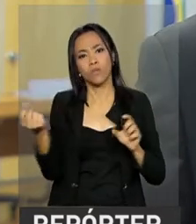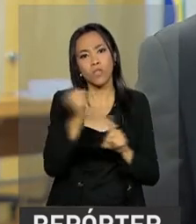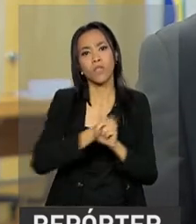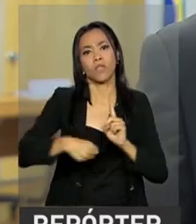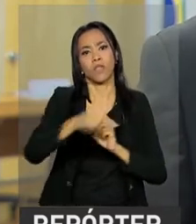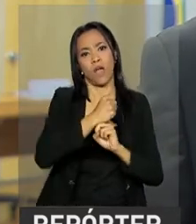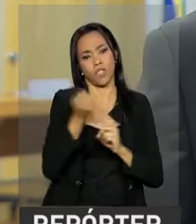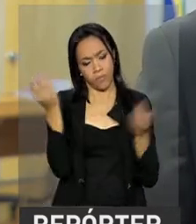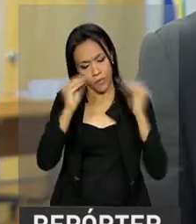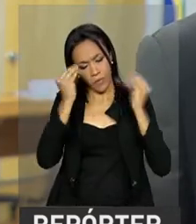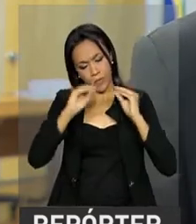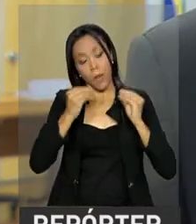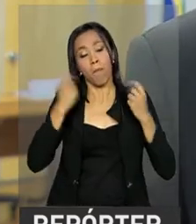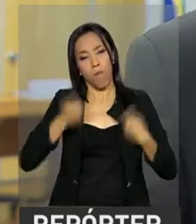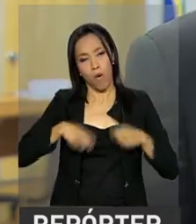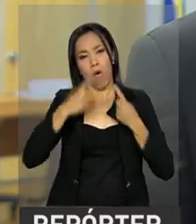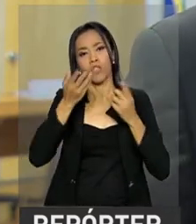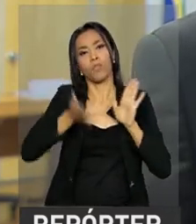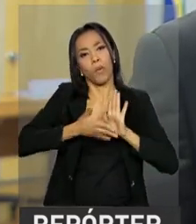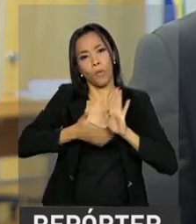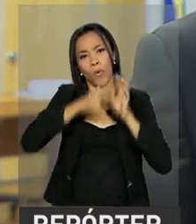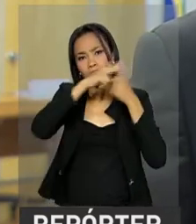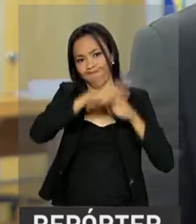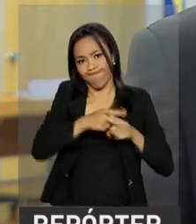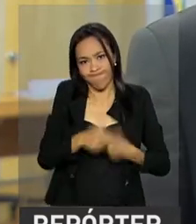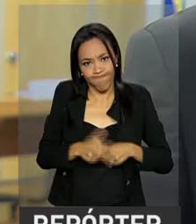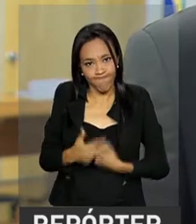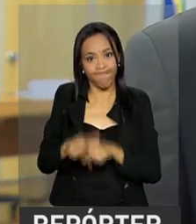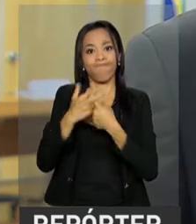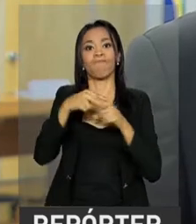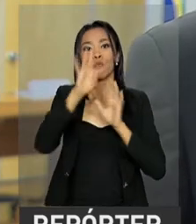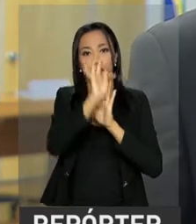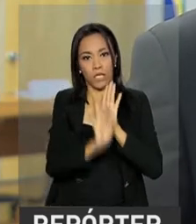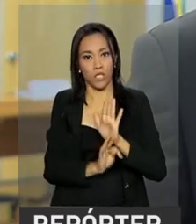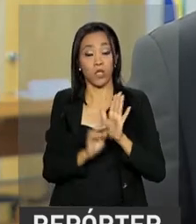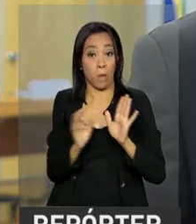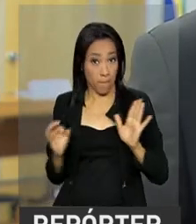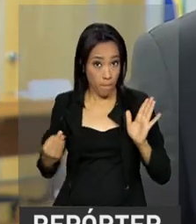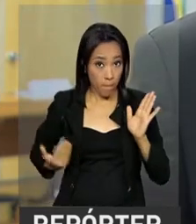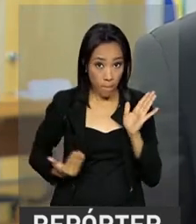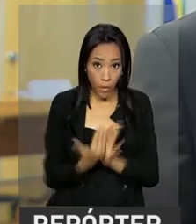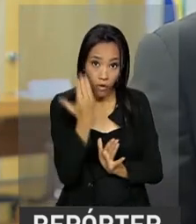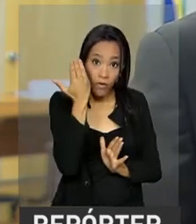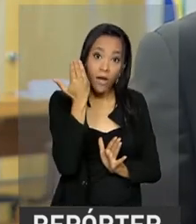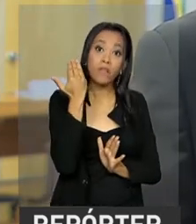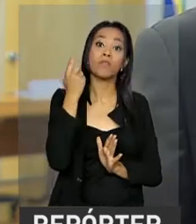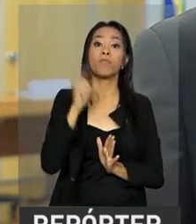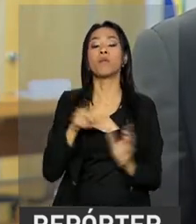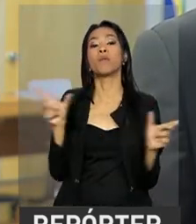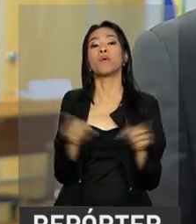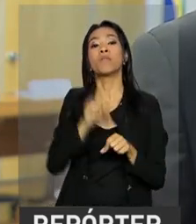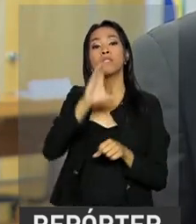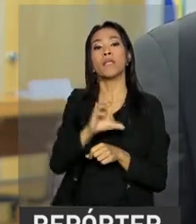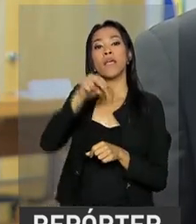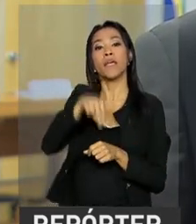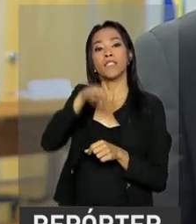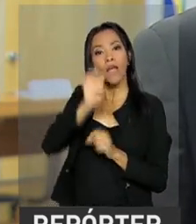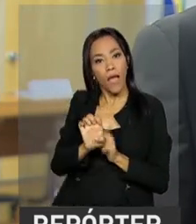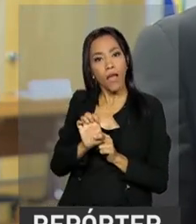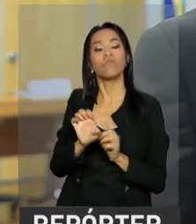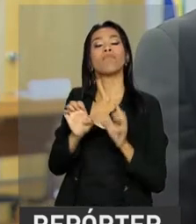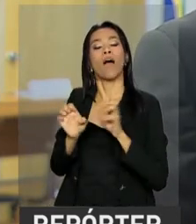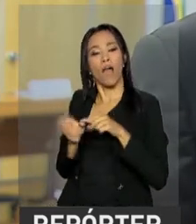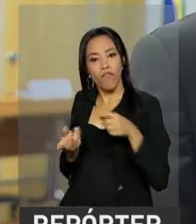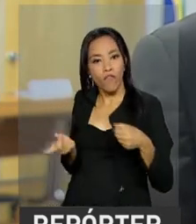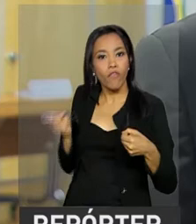Pode ainda propor aperfeiçoamentos ao documento. E depois de ser aprovada pelo CNE, a base nacional volta